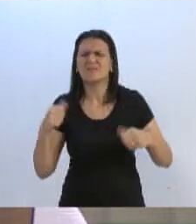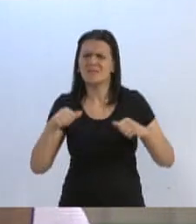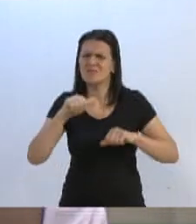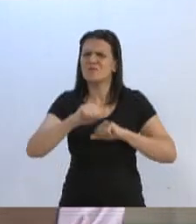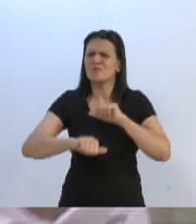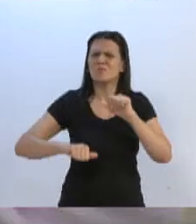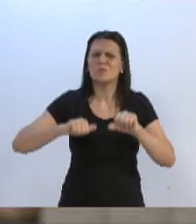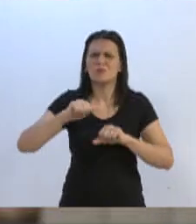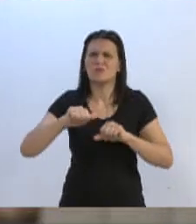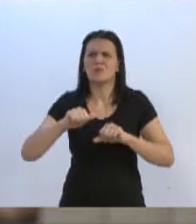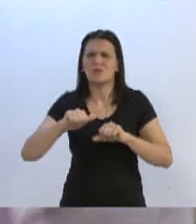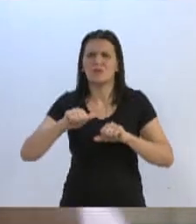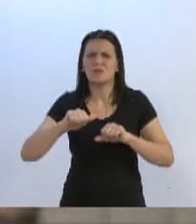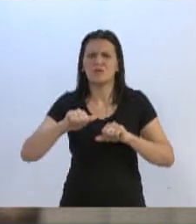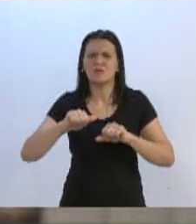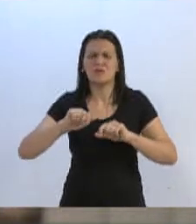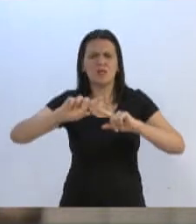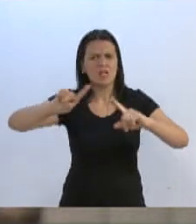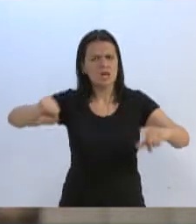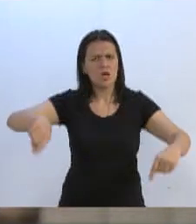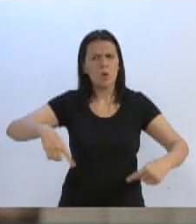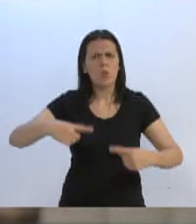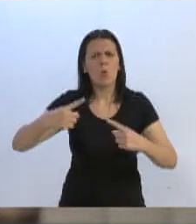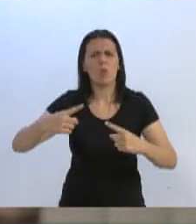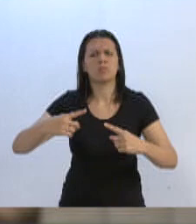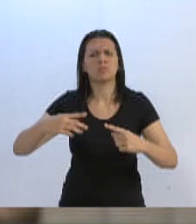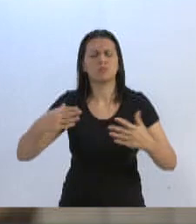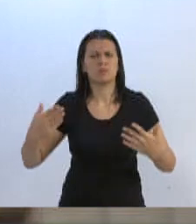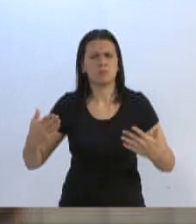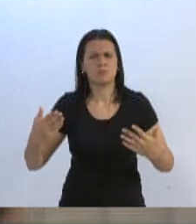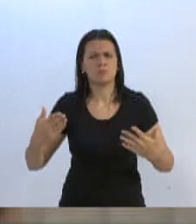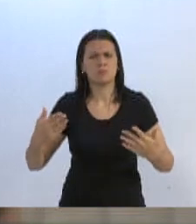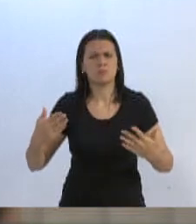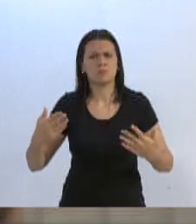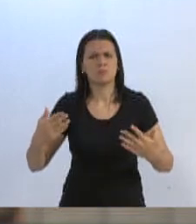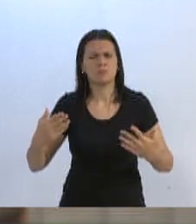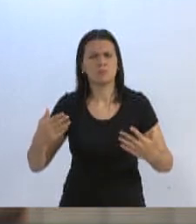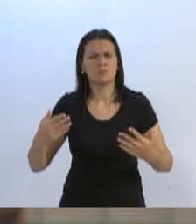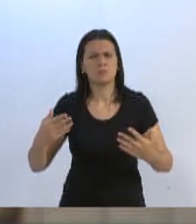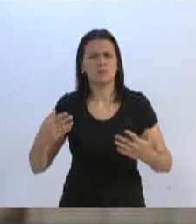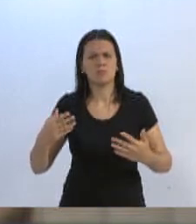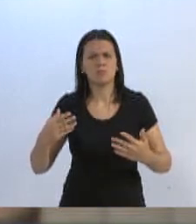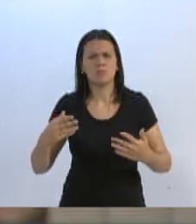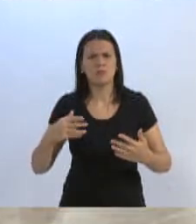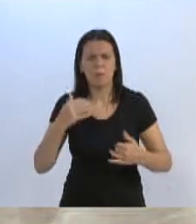nós temos que ir na contramão dessa farra que fazem com o dinheiro público no nosso país. Muito obrigado.